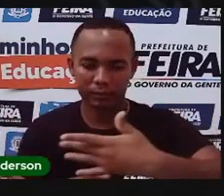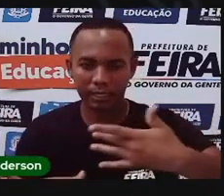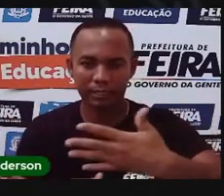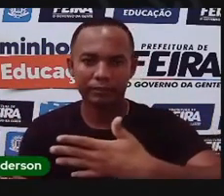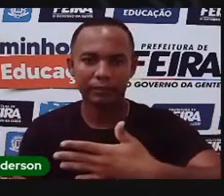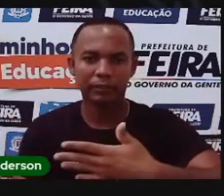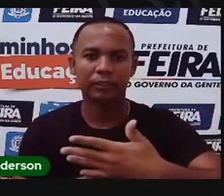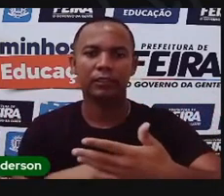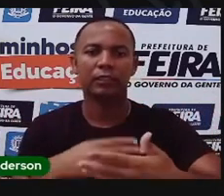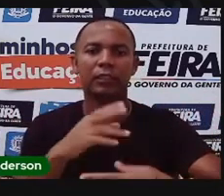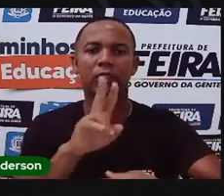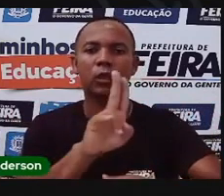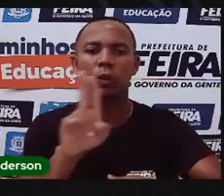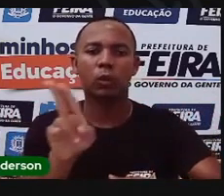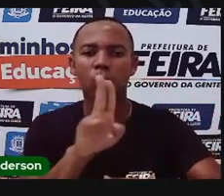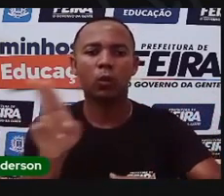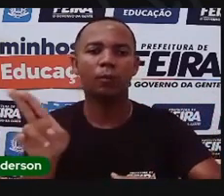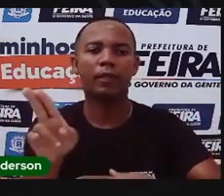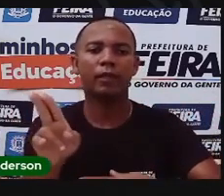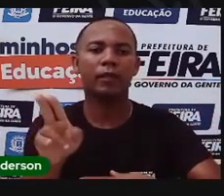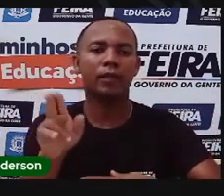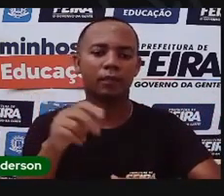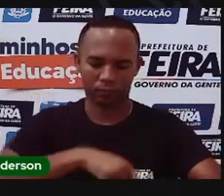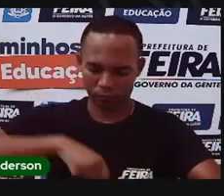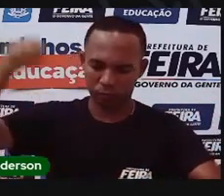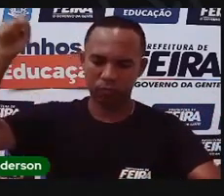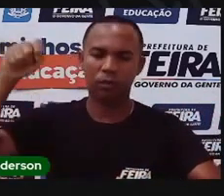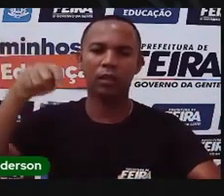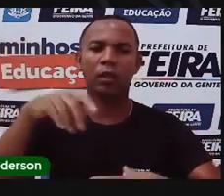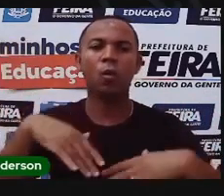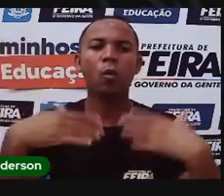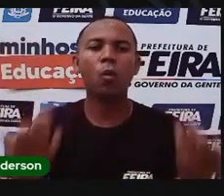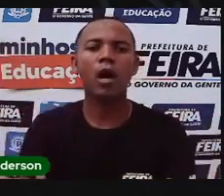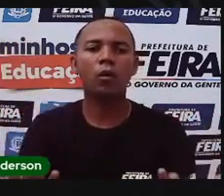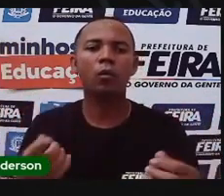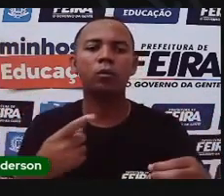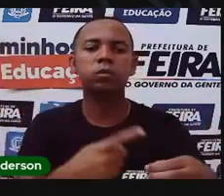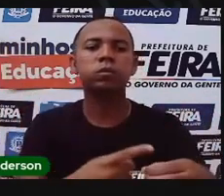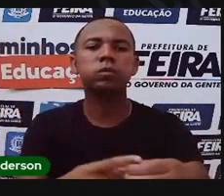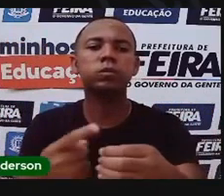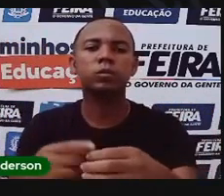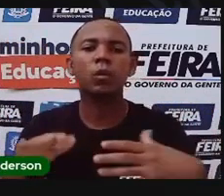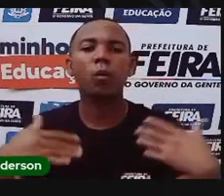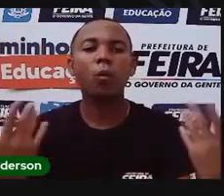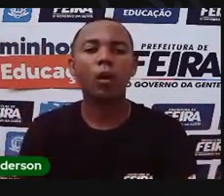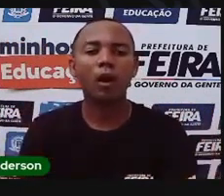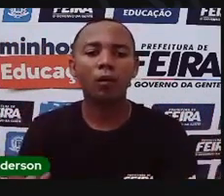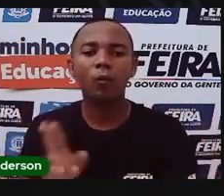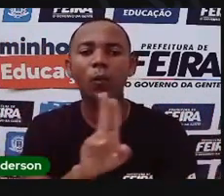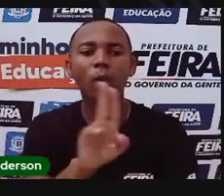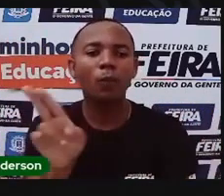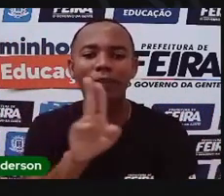distrito com o nome da heroína Maria Quitéria? Qual é a cidade que tem esse distrito com o nome de Maria